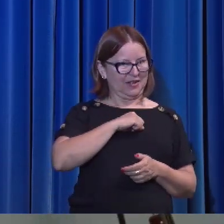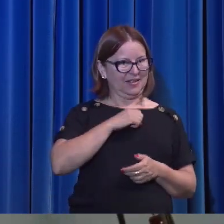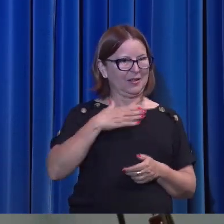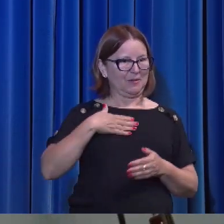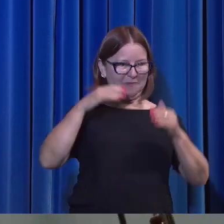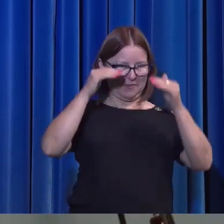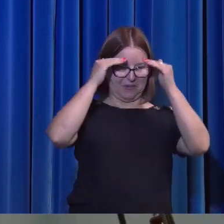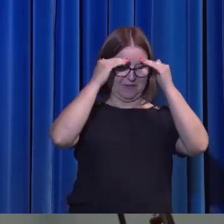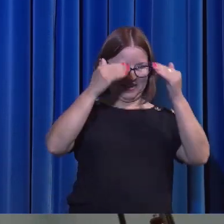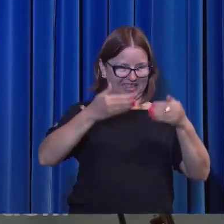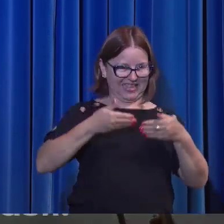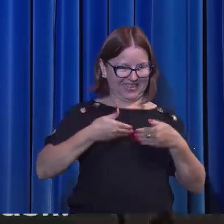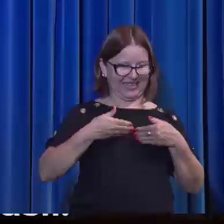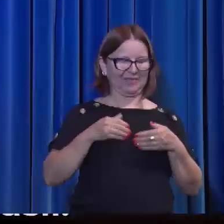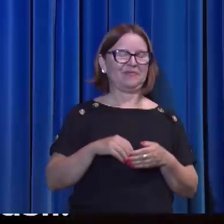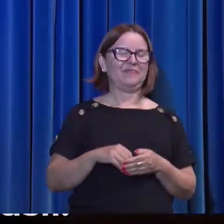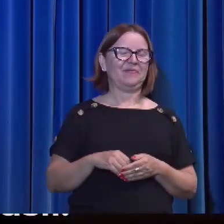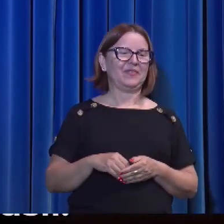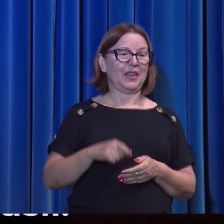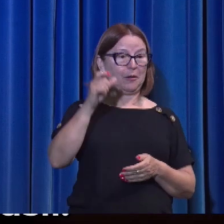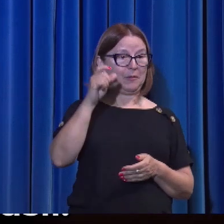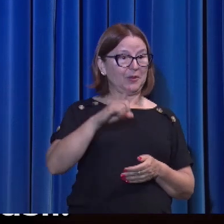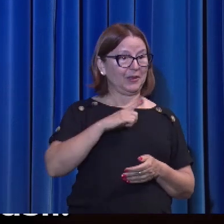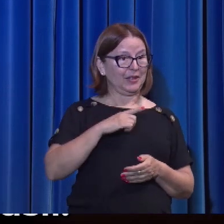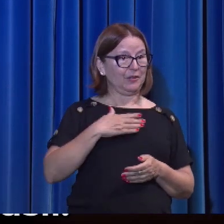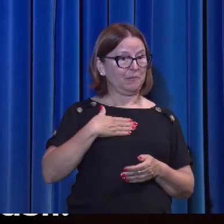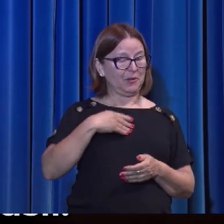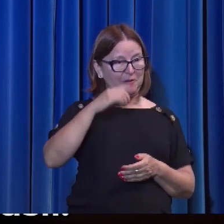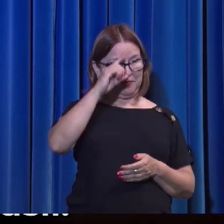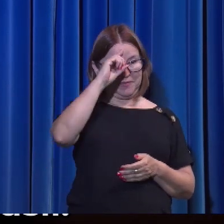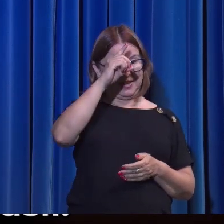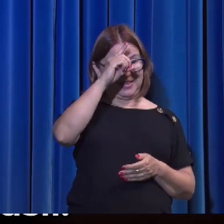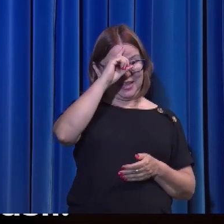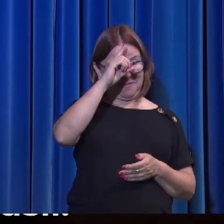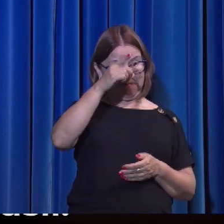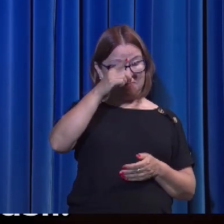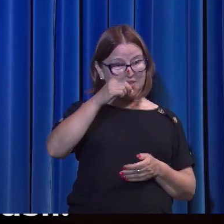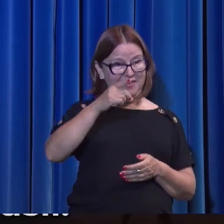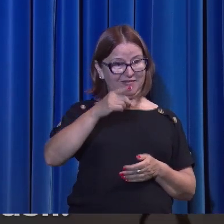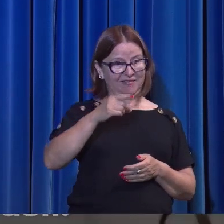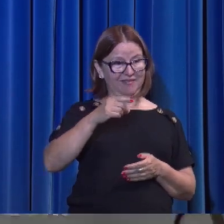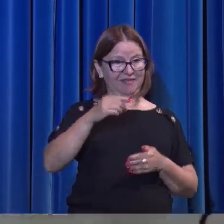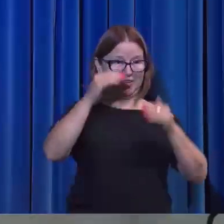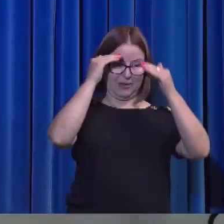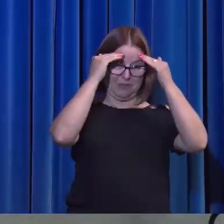Aquele que tem os meus mandamentos e os guarda, esse é o que me ama.